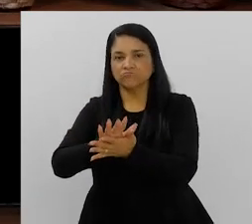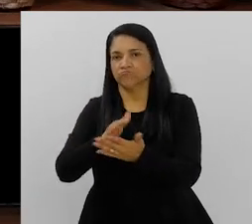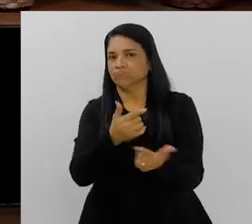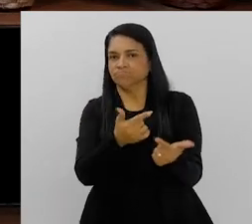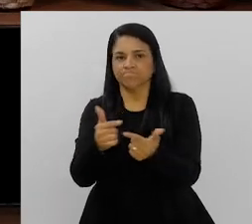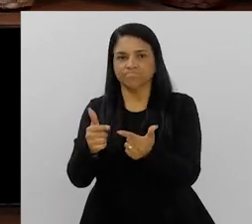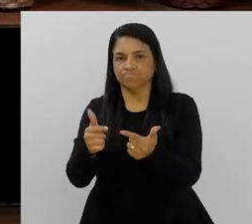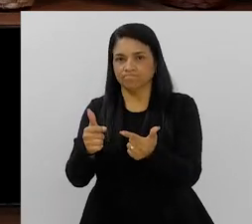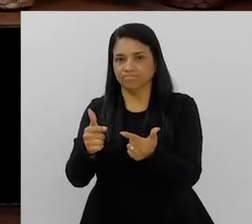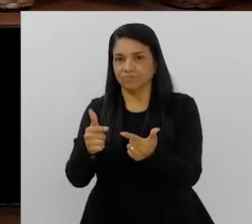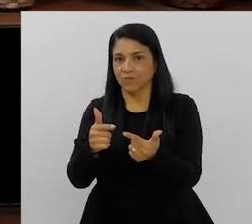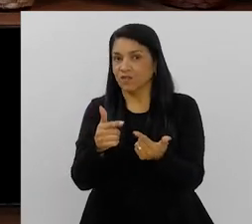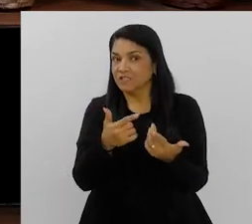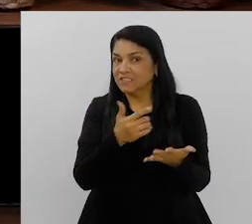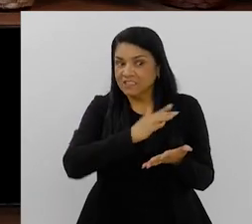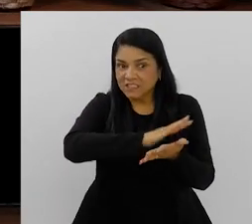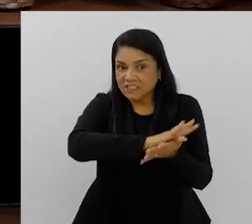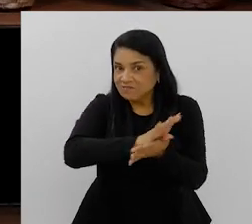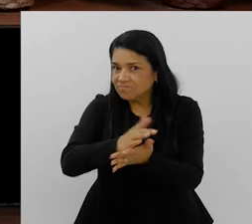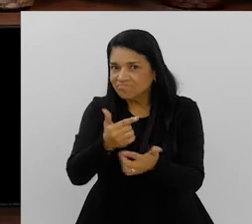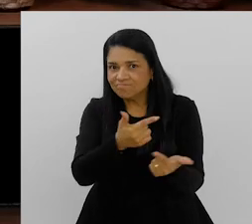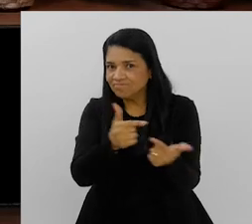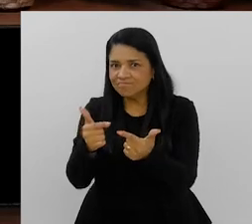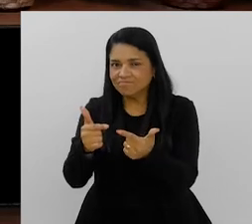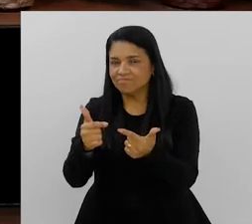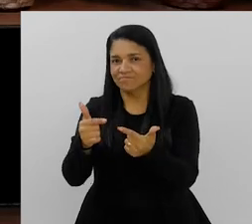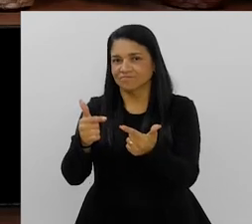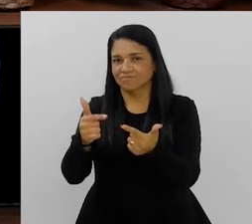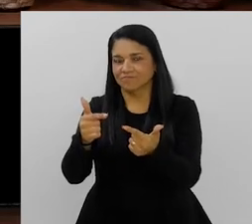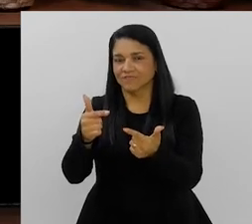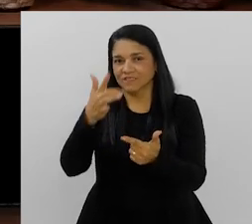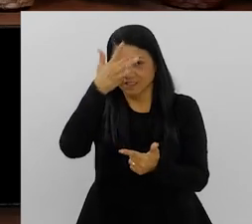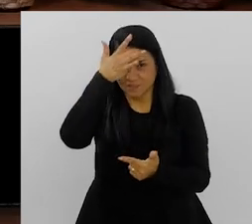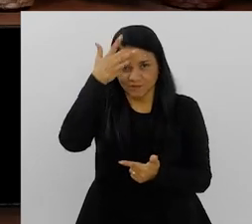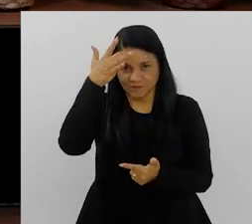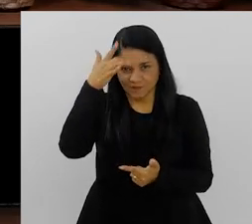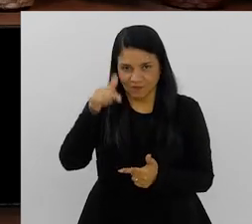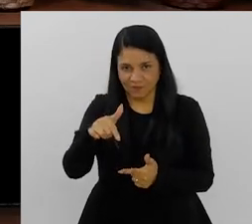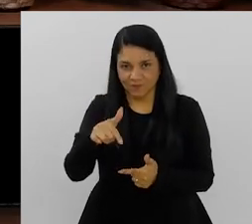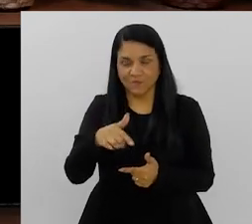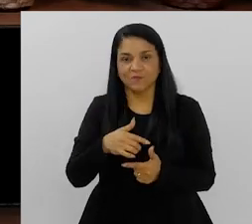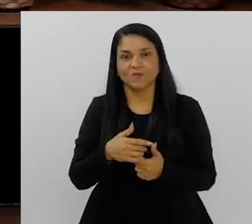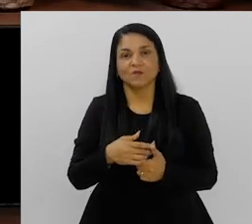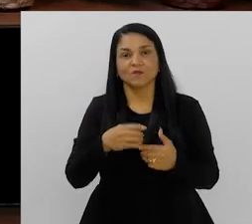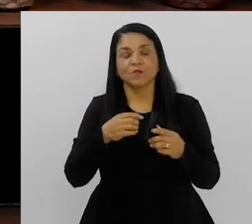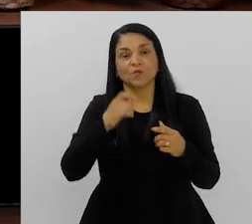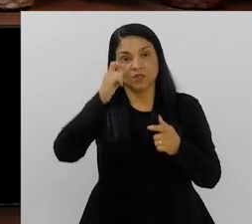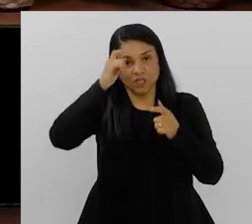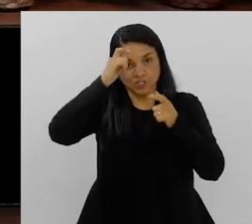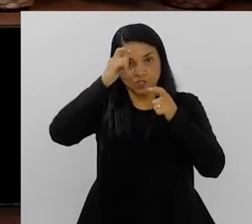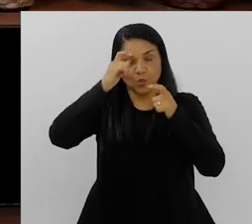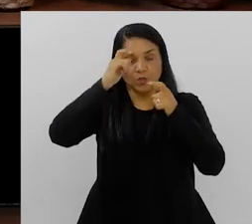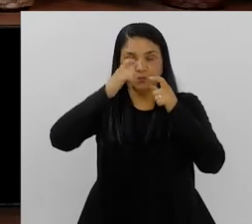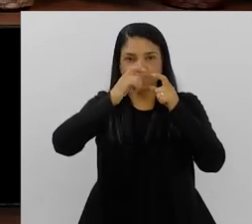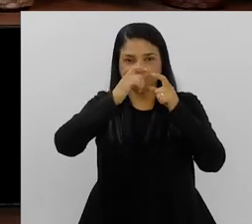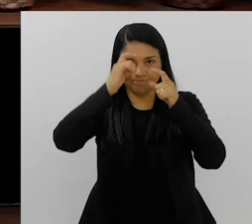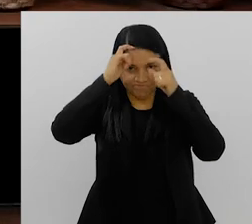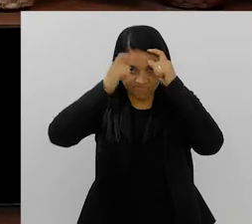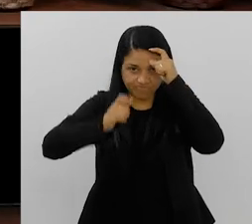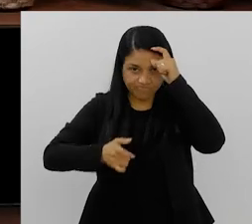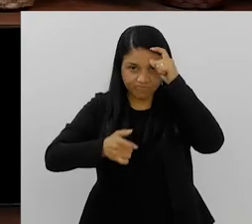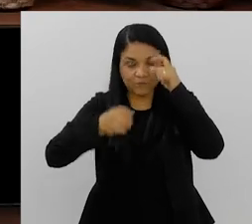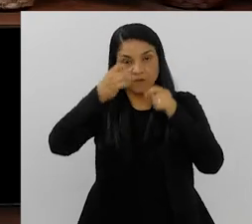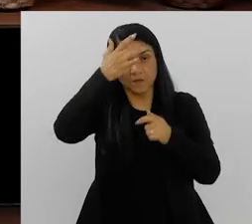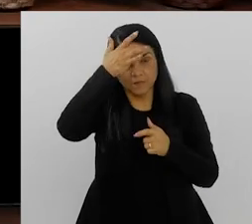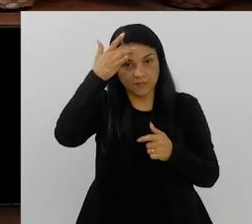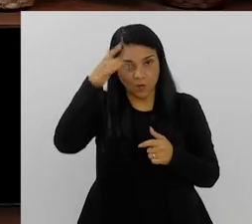discriminação sob a alegação de transtorno mental. Não haverá discriminação. E me parece que, da pandemia em diante,